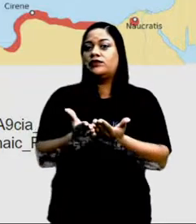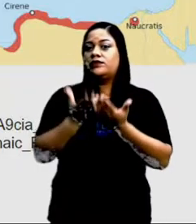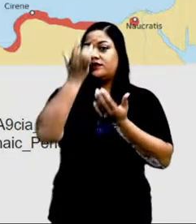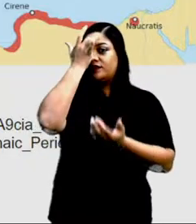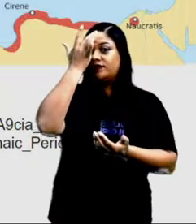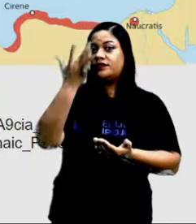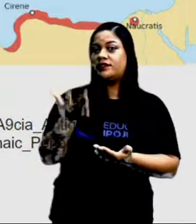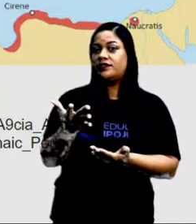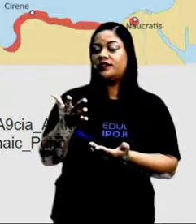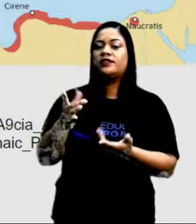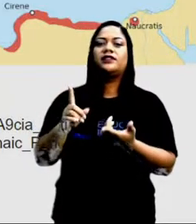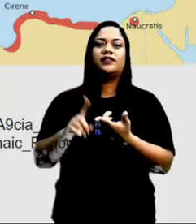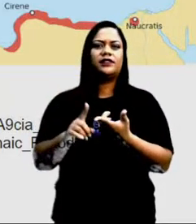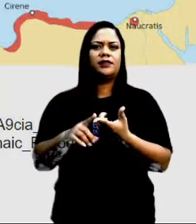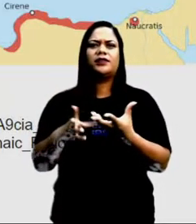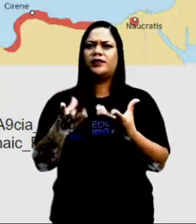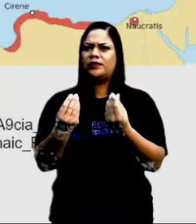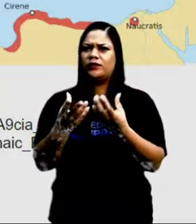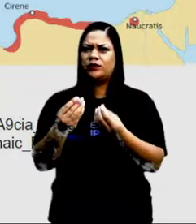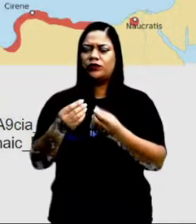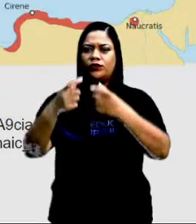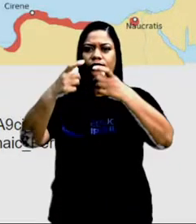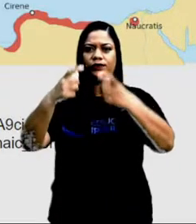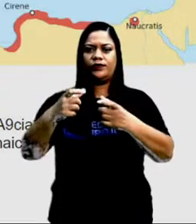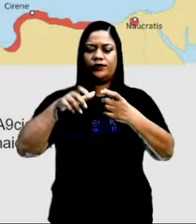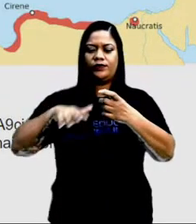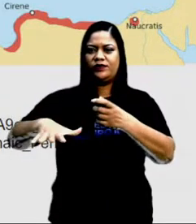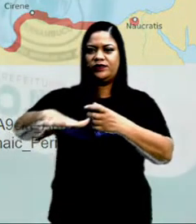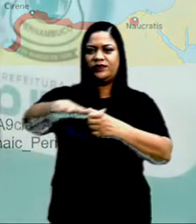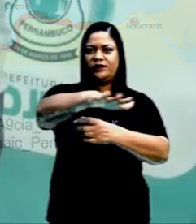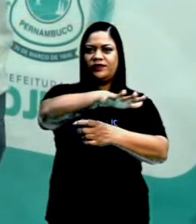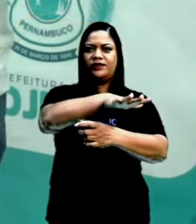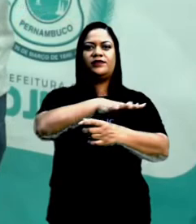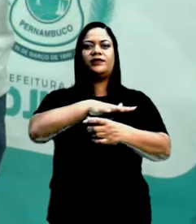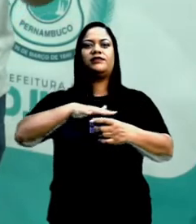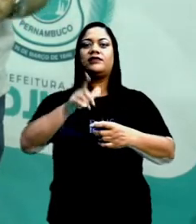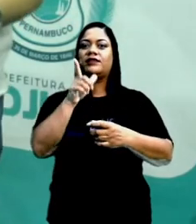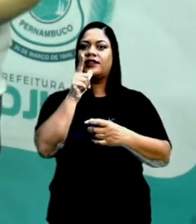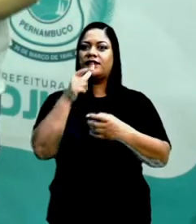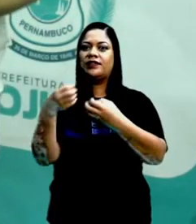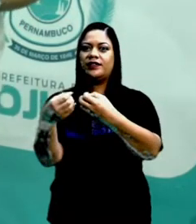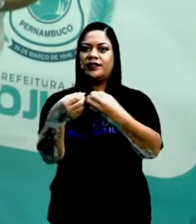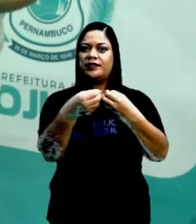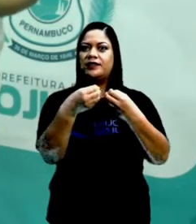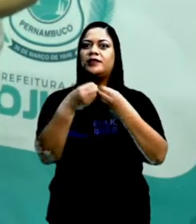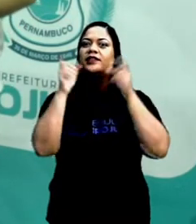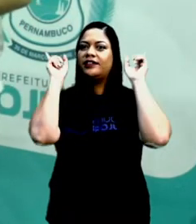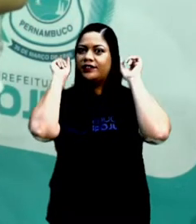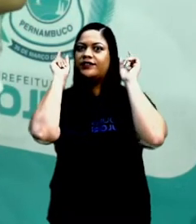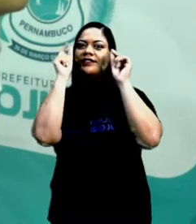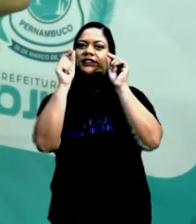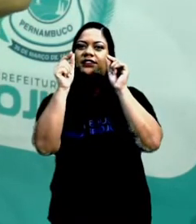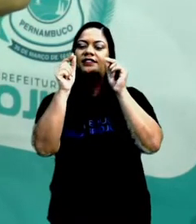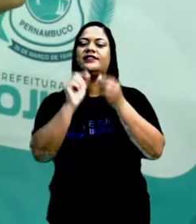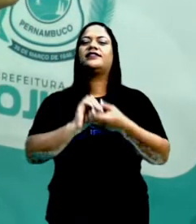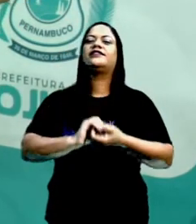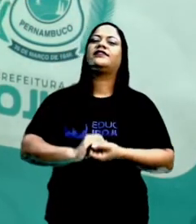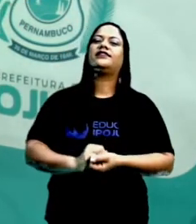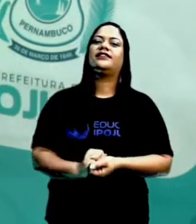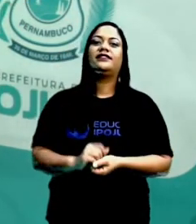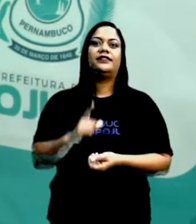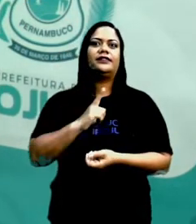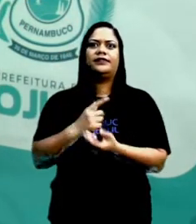E também tinha uma série de ilhas, tá? Tinha várias ilhas ali, perto da Grécia, tá bem? Então, você tinha essas